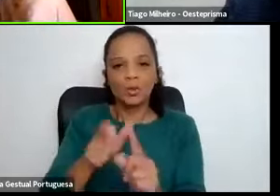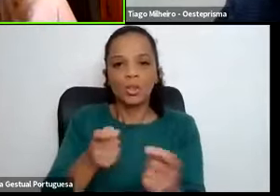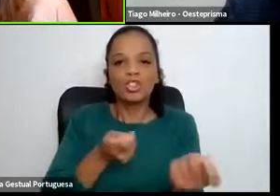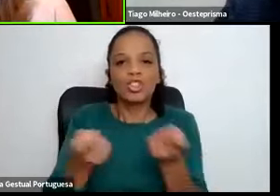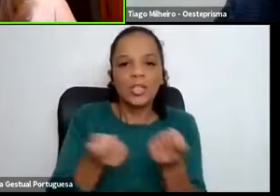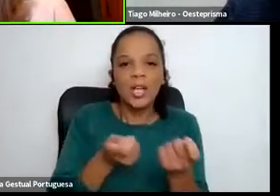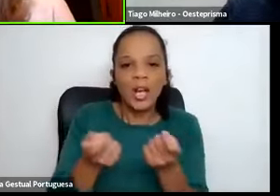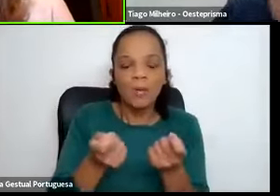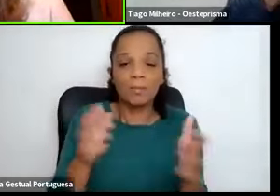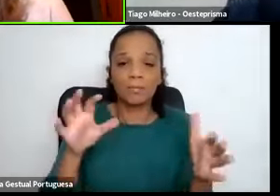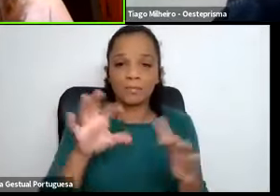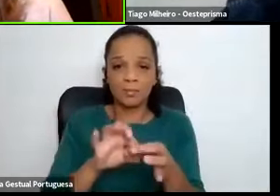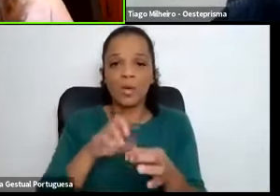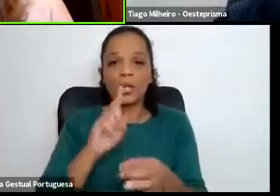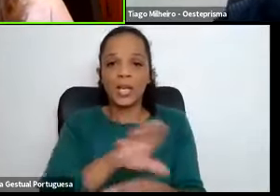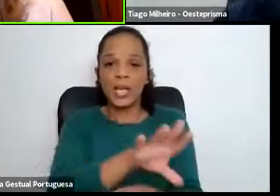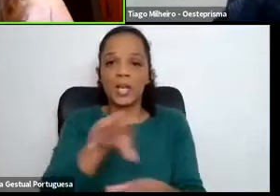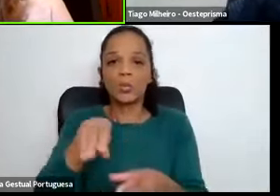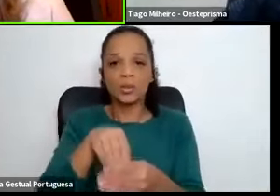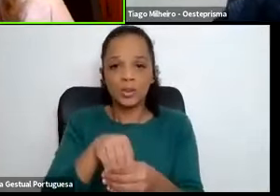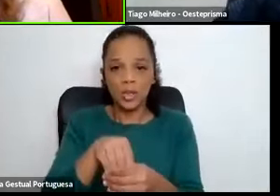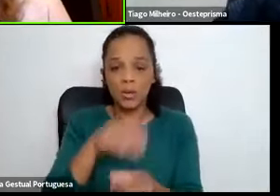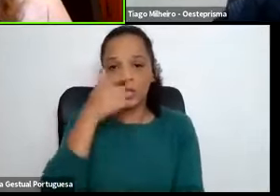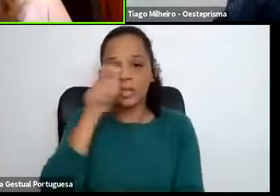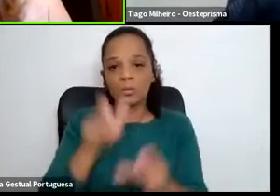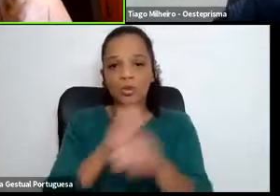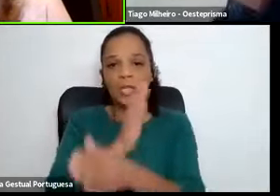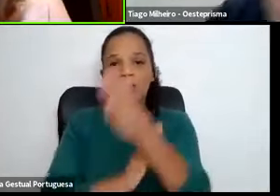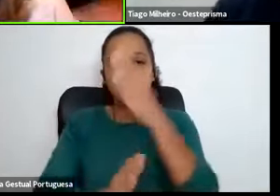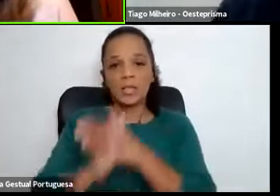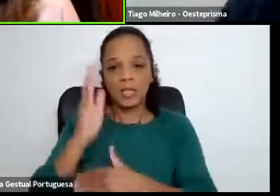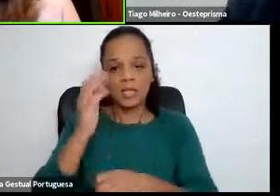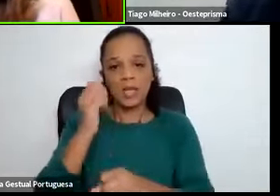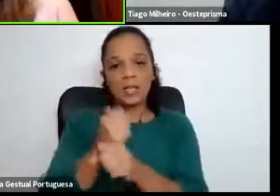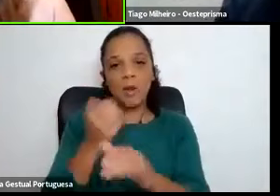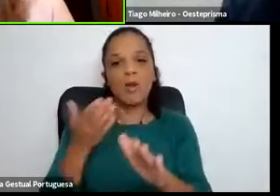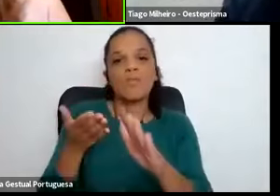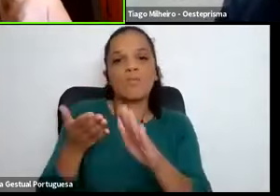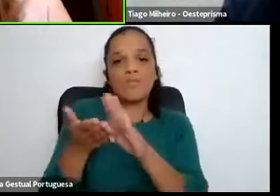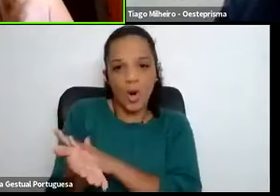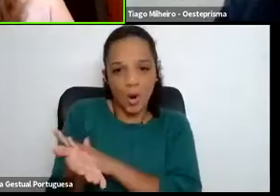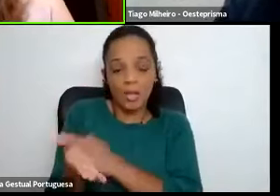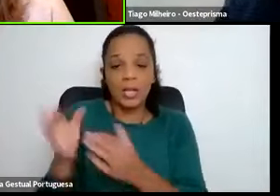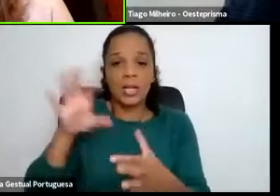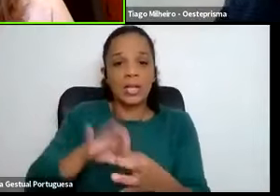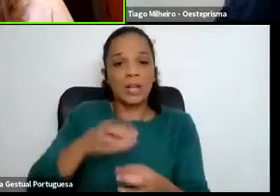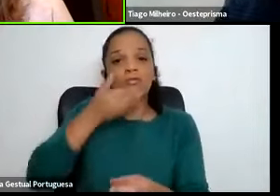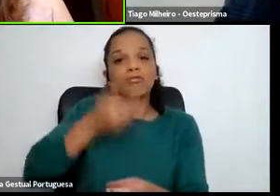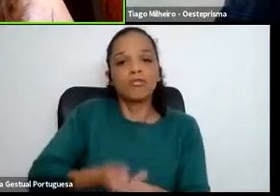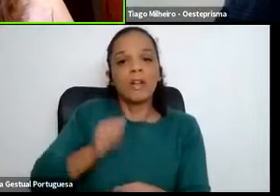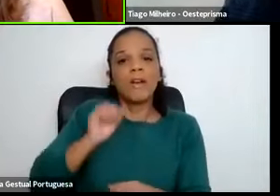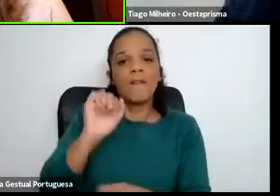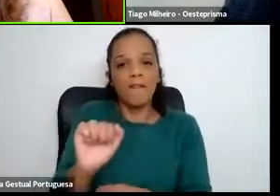sobre a inclusão de pessoas com deficiência no mercado de trabalho, nas suas empresas, tendo em conta a sua experiência?